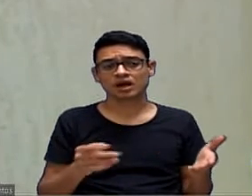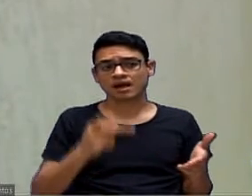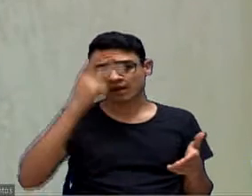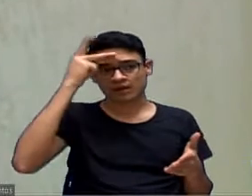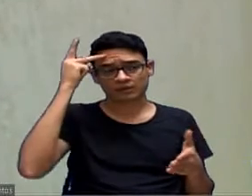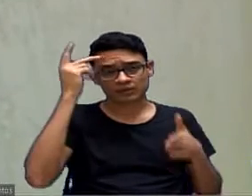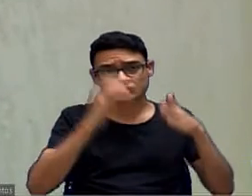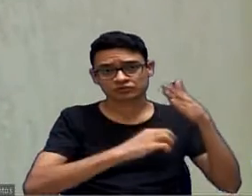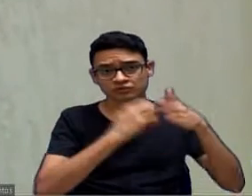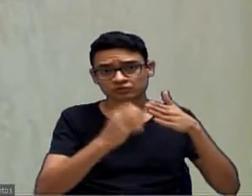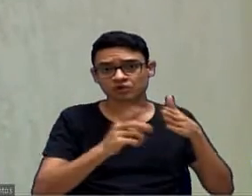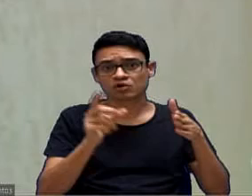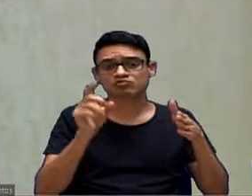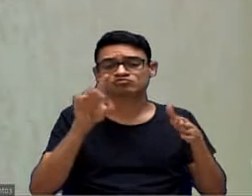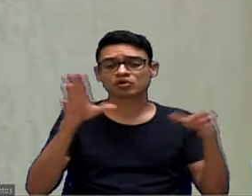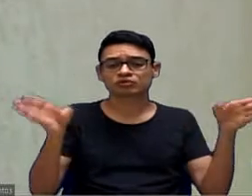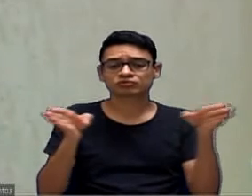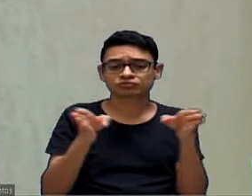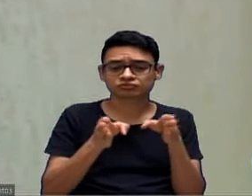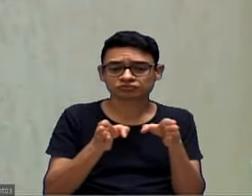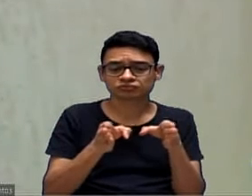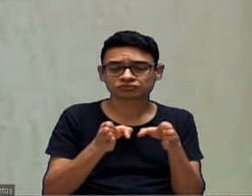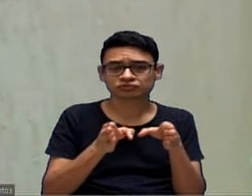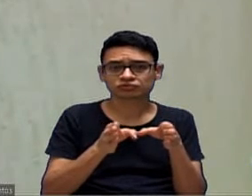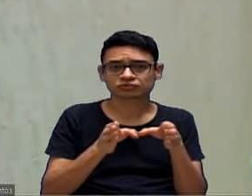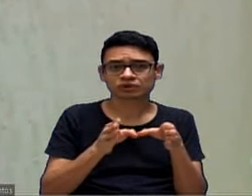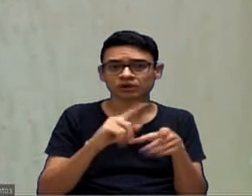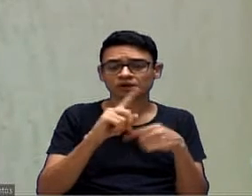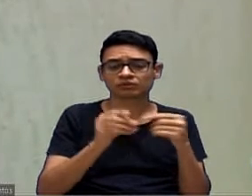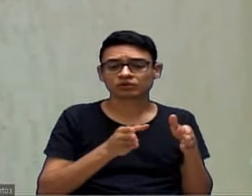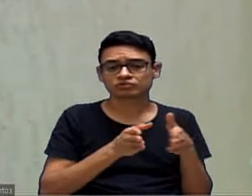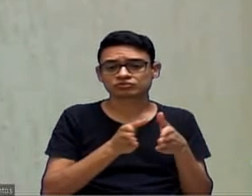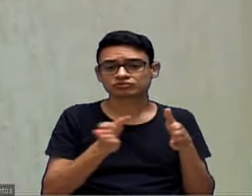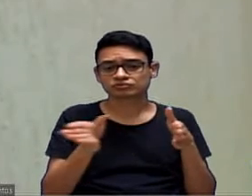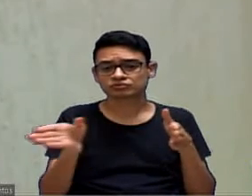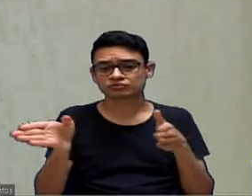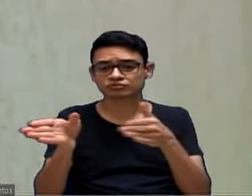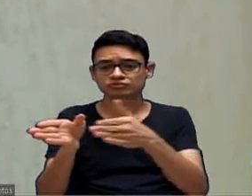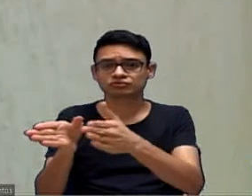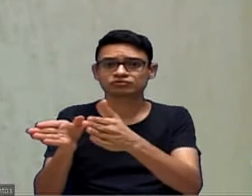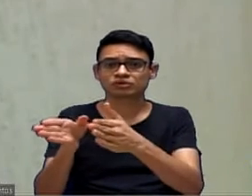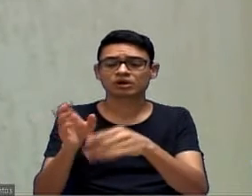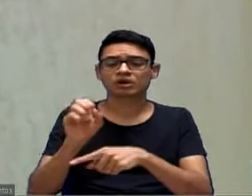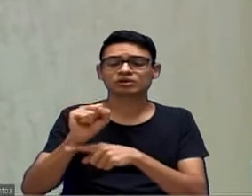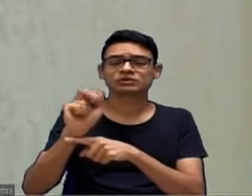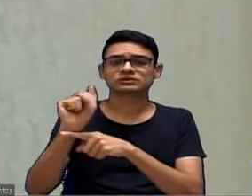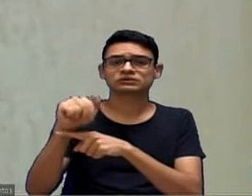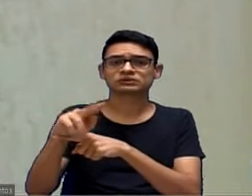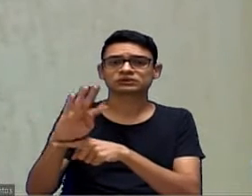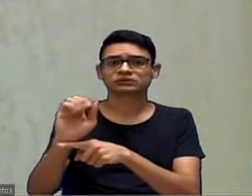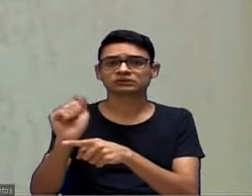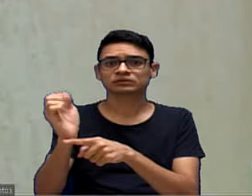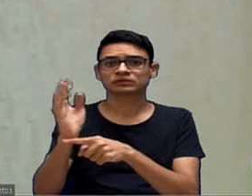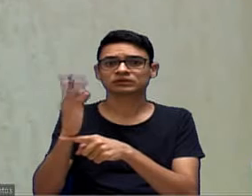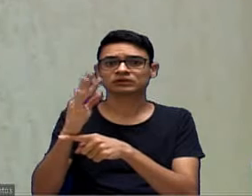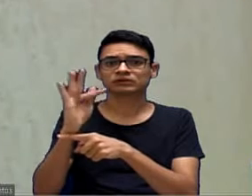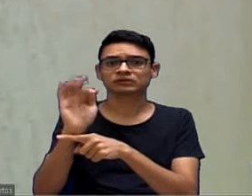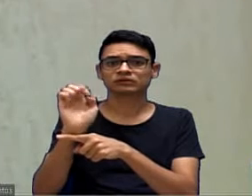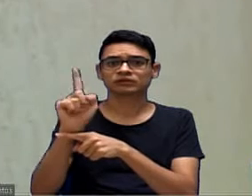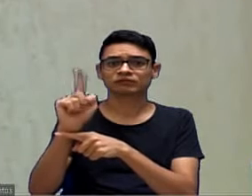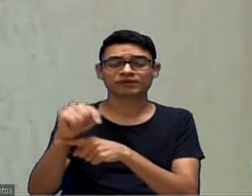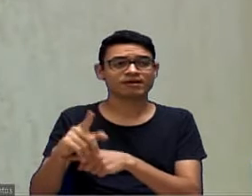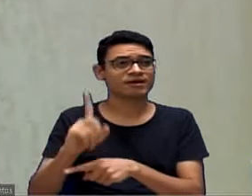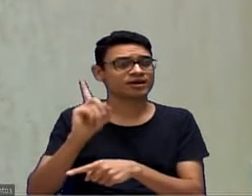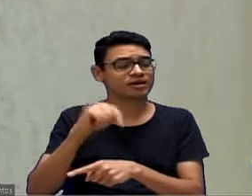canteiro para poder ter acesso para o empreendimento dela no Santa Fé. Então, são absurdos